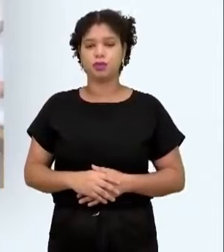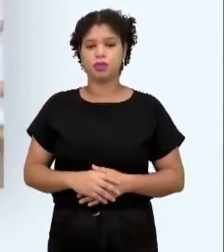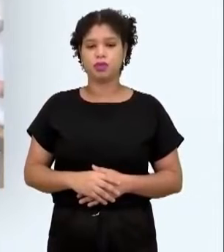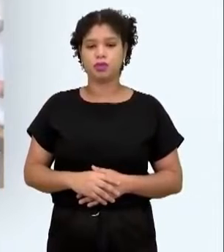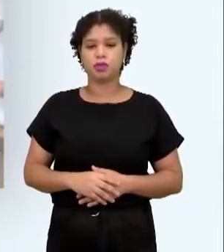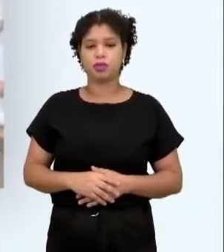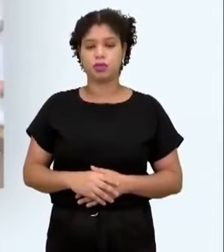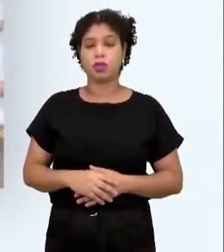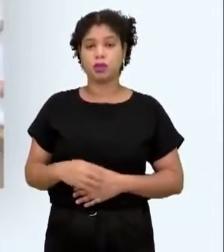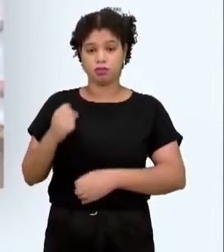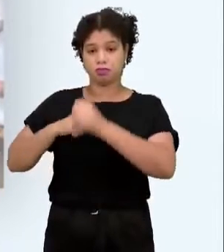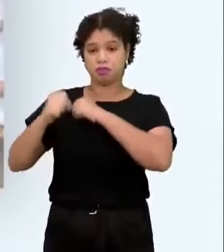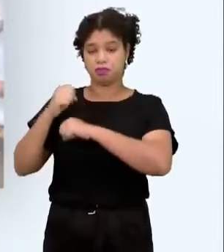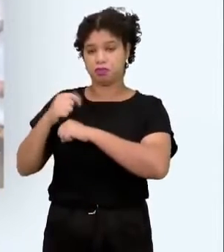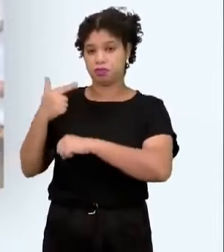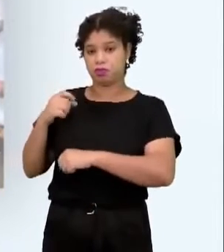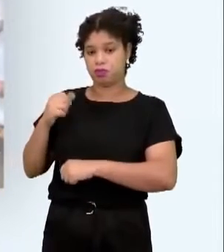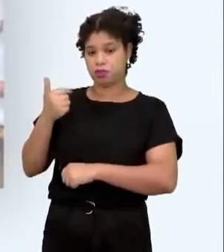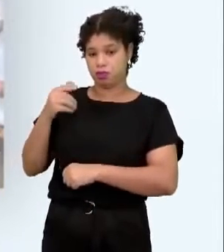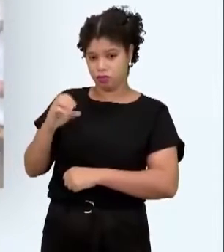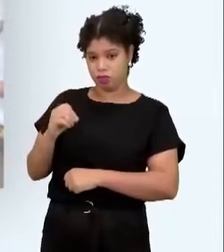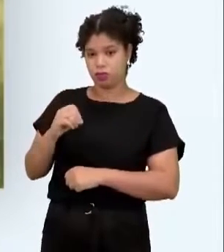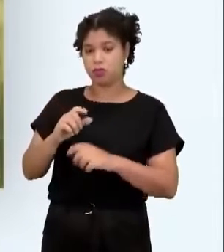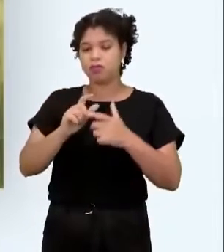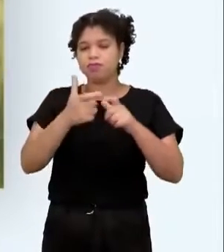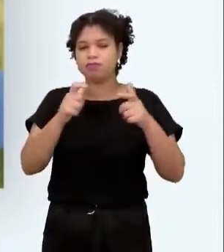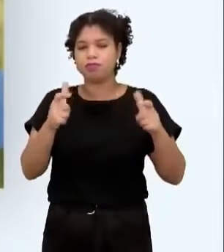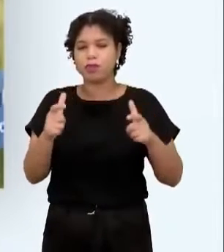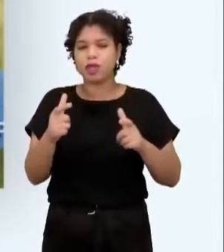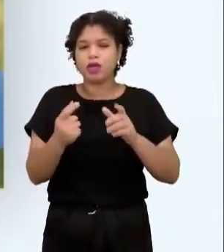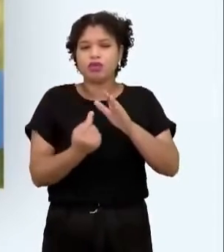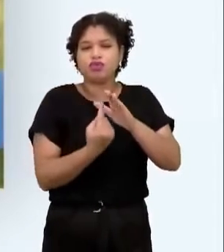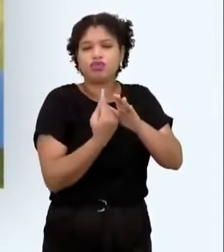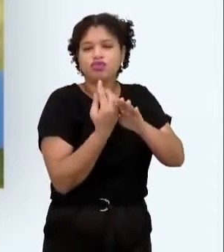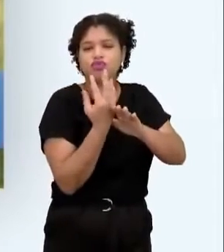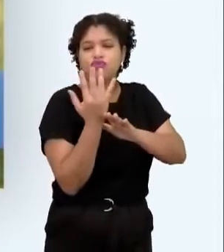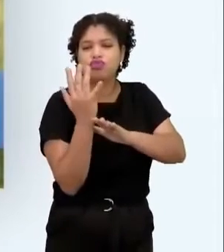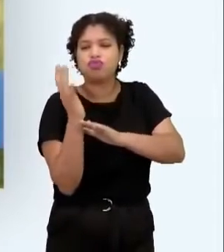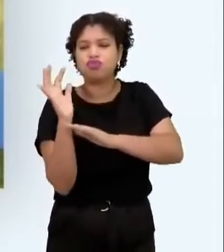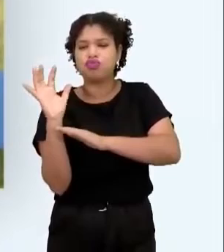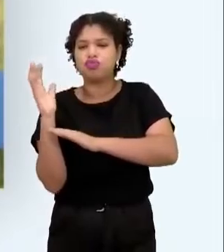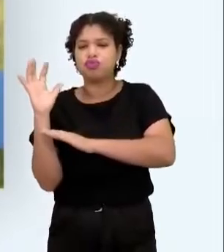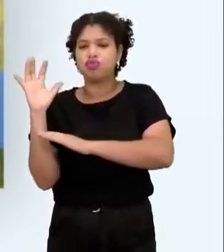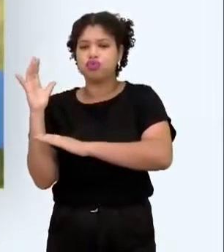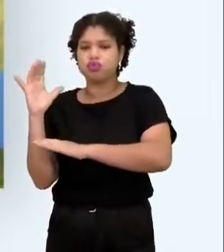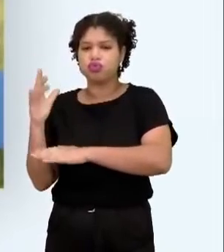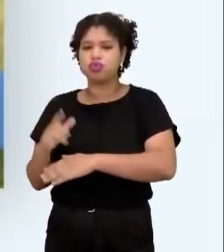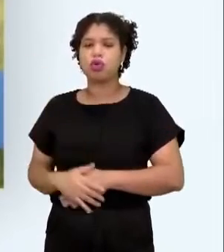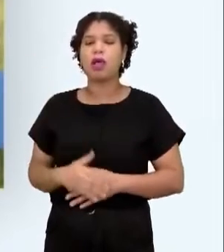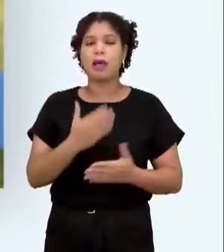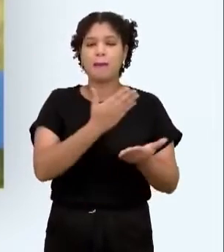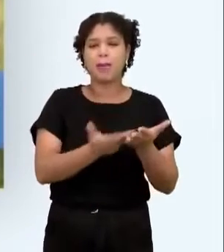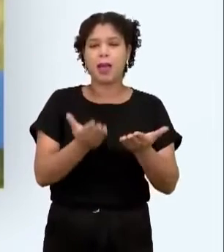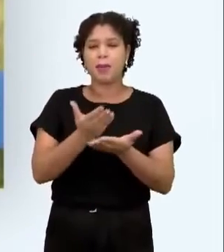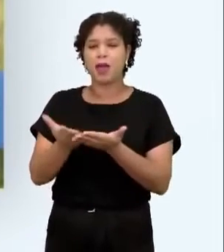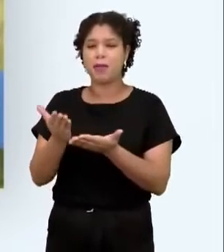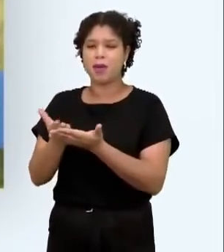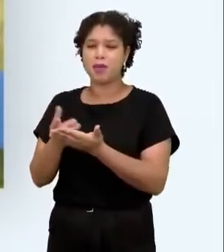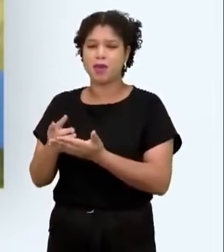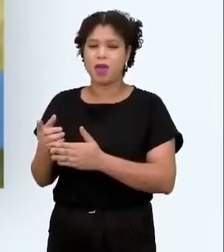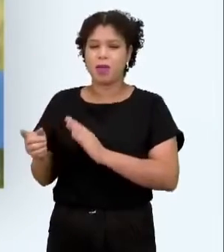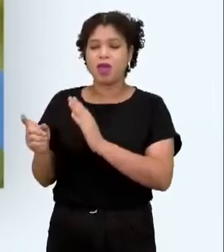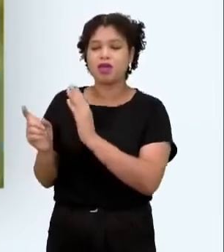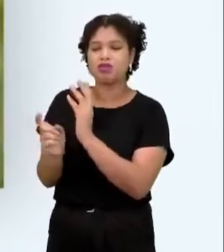In 2010, both of the varieties are susceptible to yellow rust, so there was 100% yield loss. But